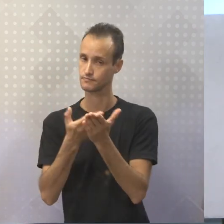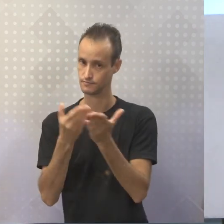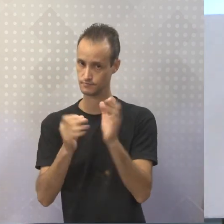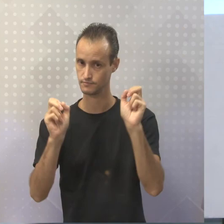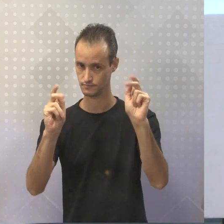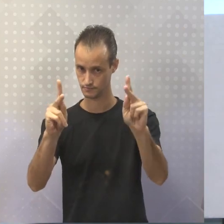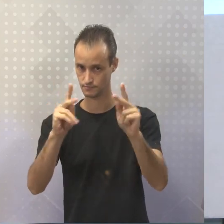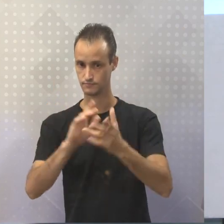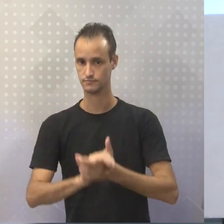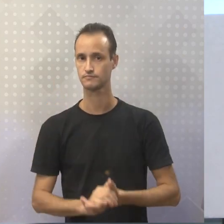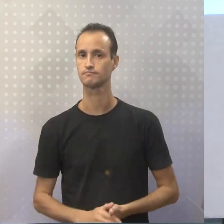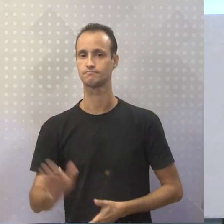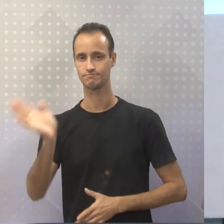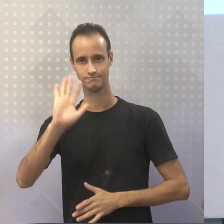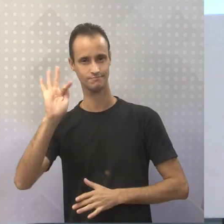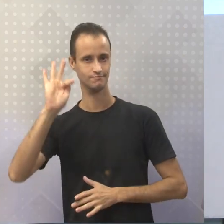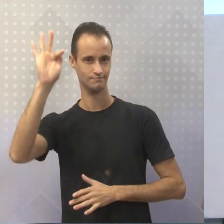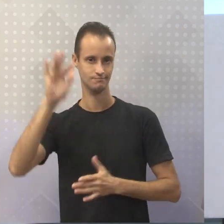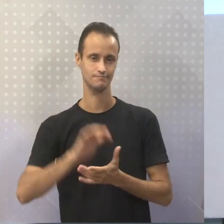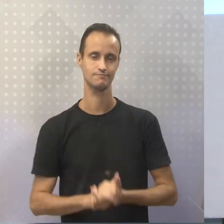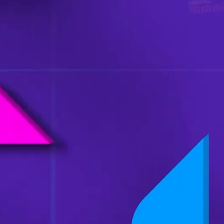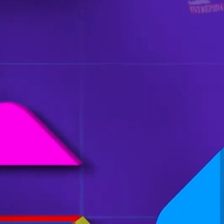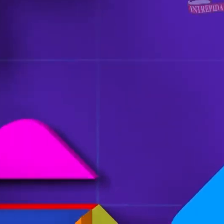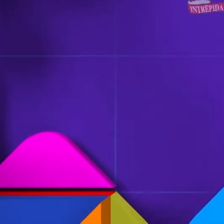estudado, beleza? Então, até a próxima aula.